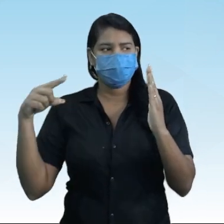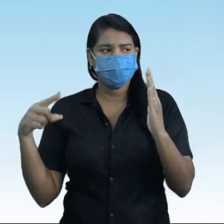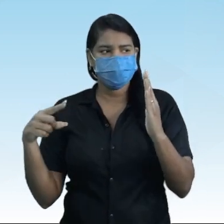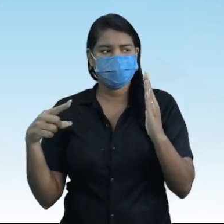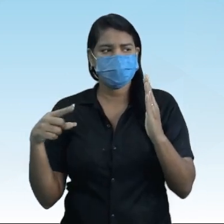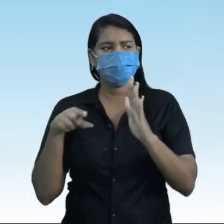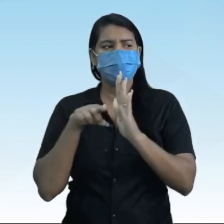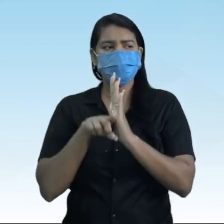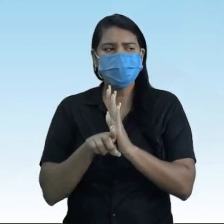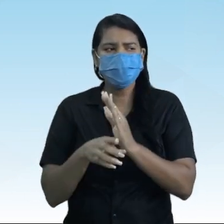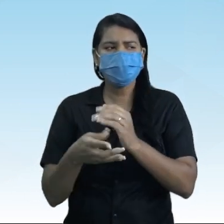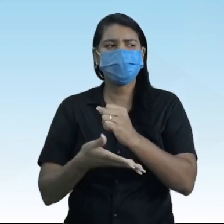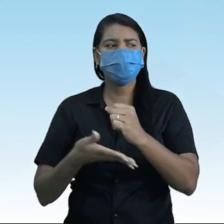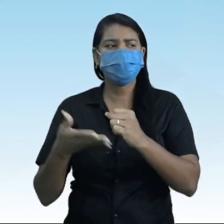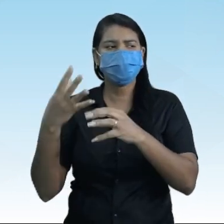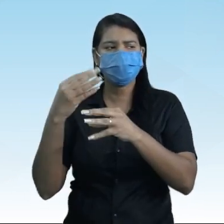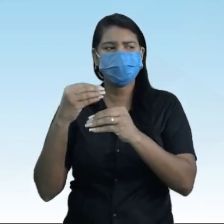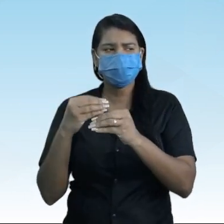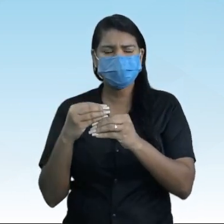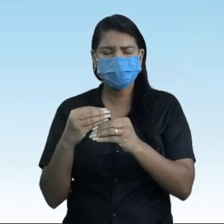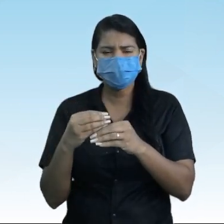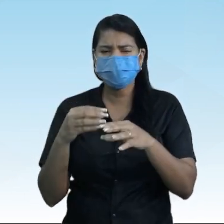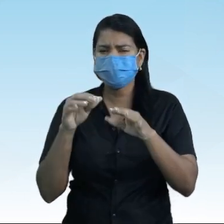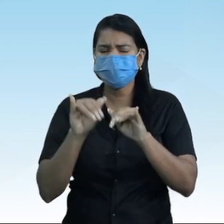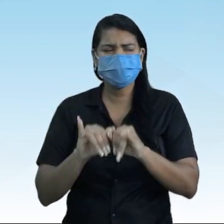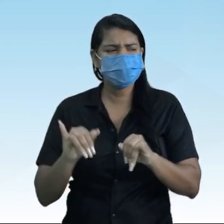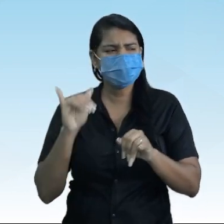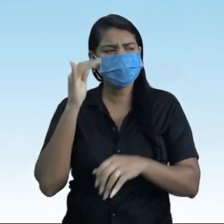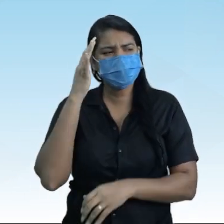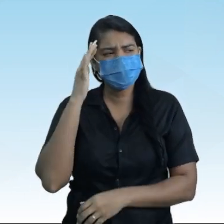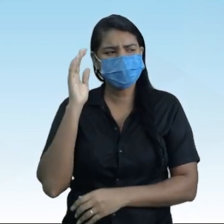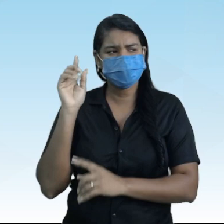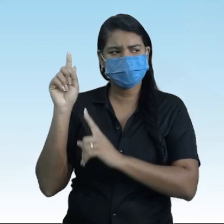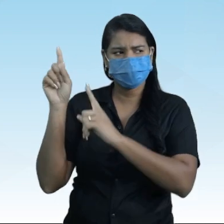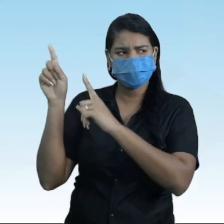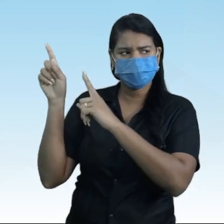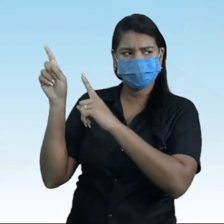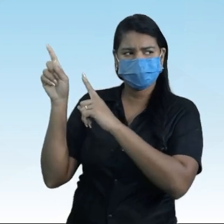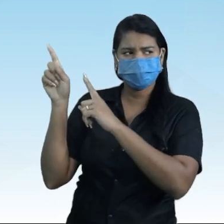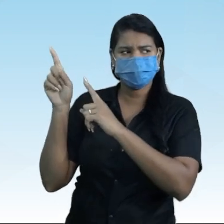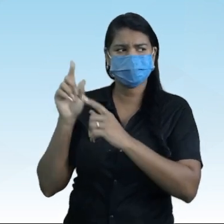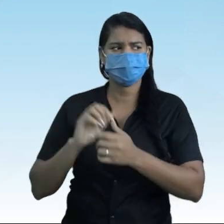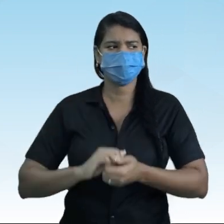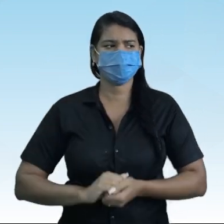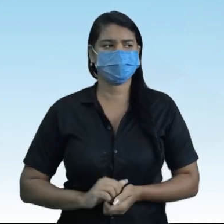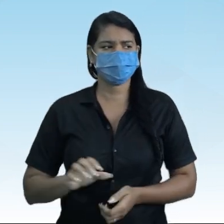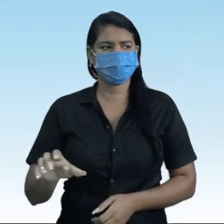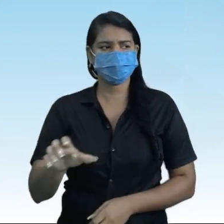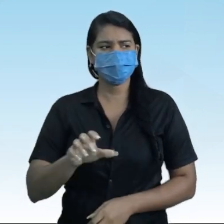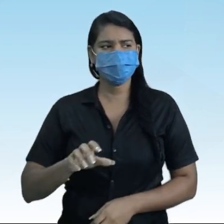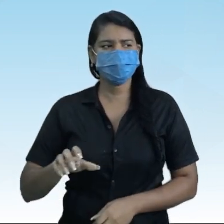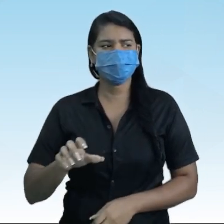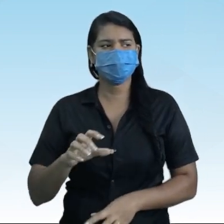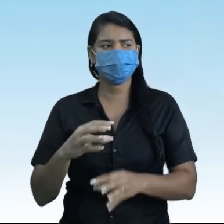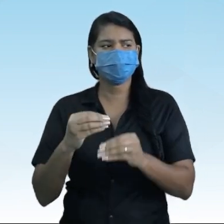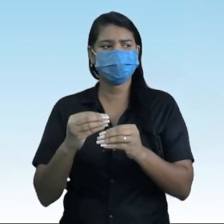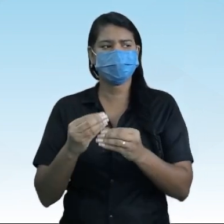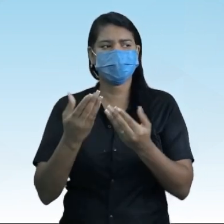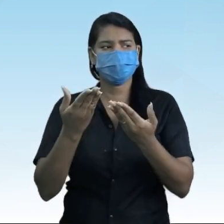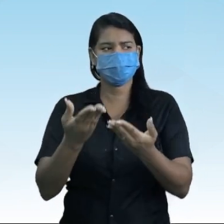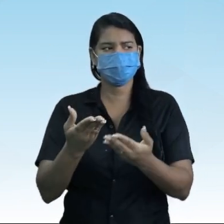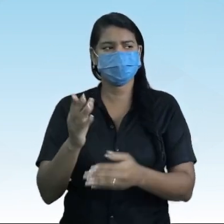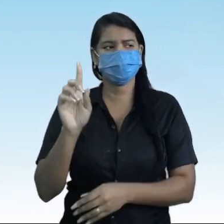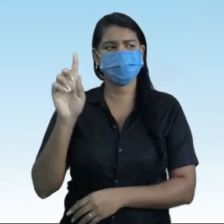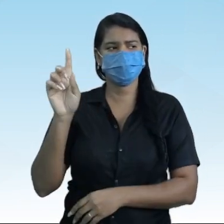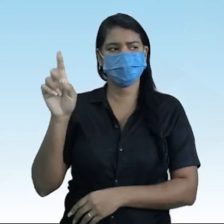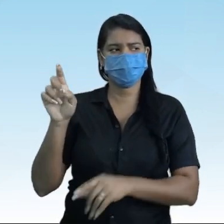suas perguntinhas básicas. É muito simples. Você só vai clicar com o mouse ou com o teu dedinho